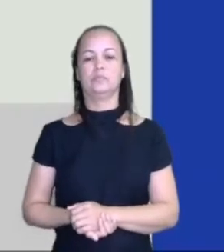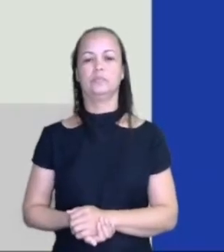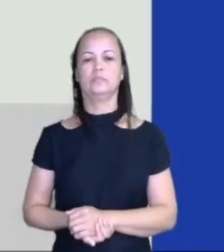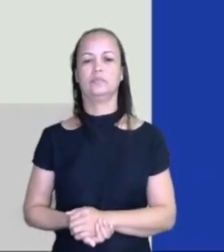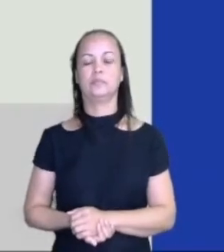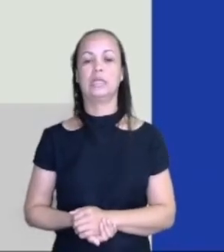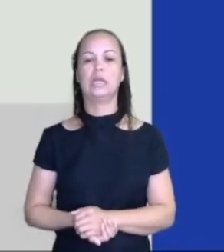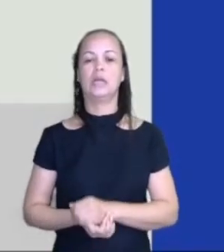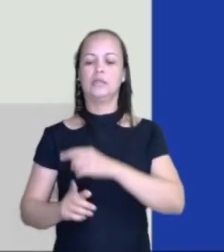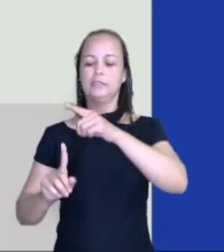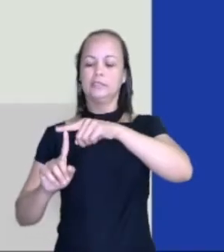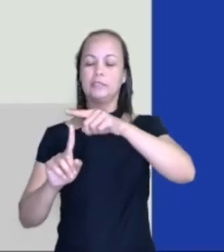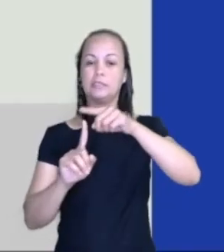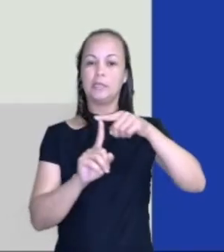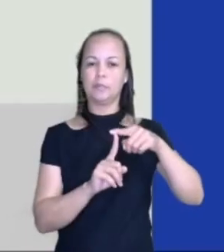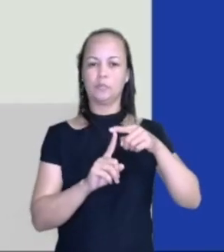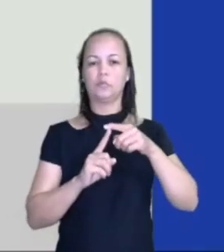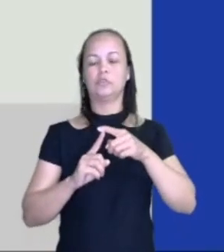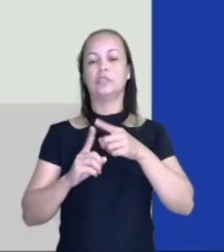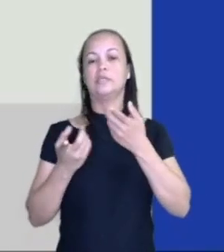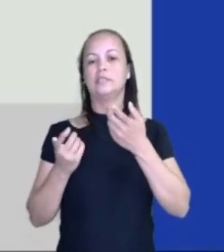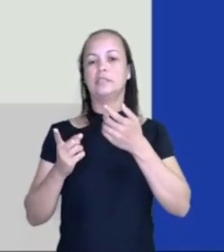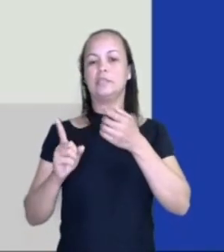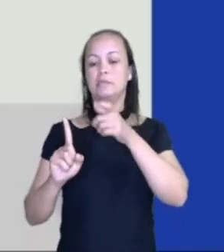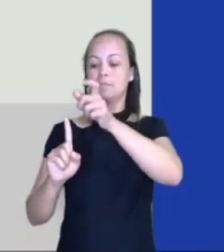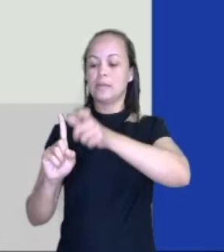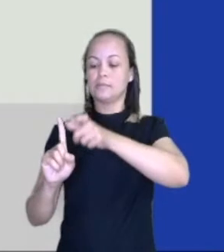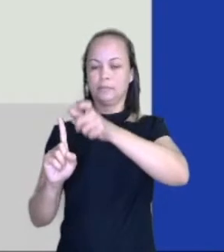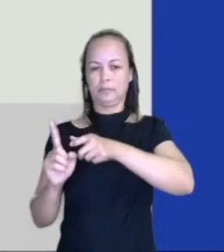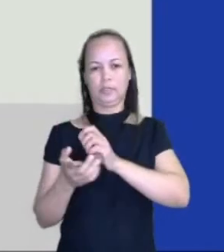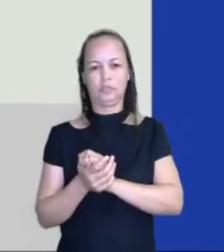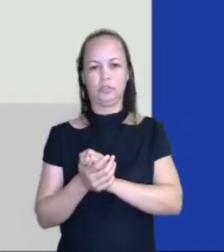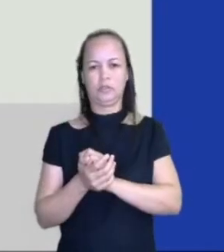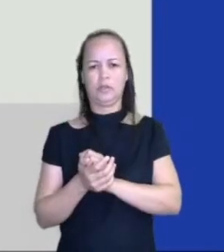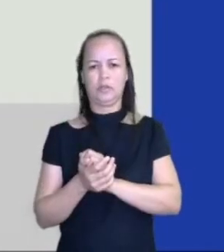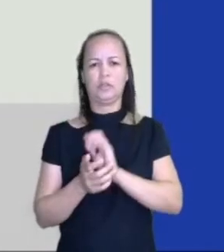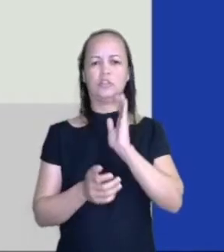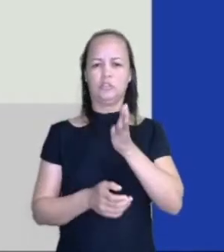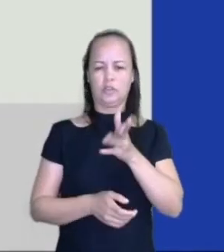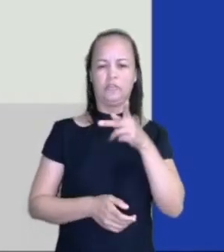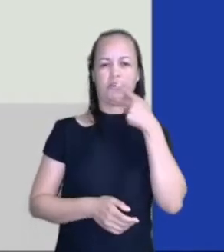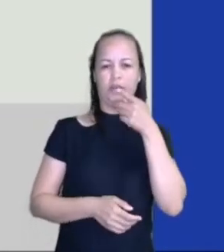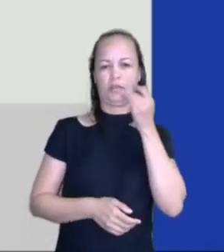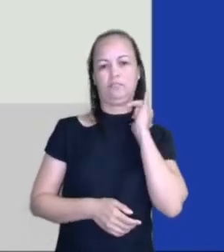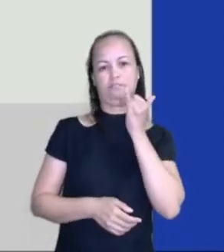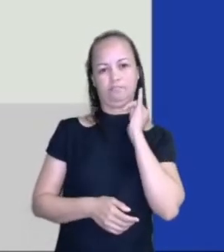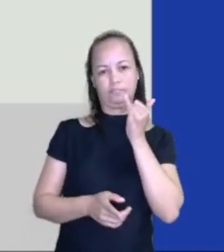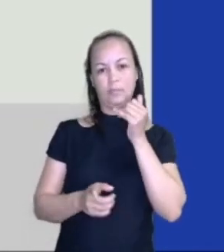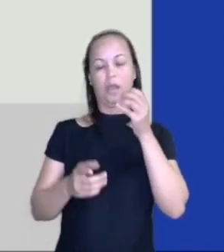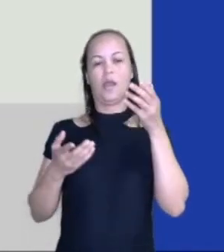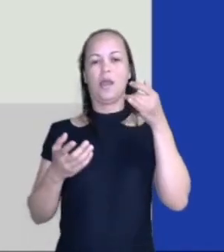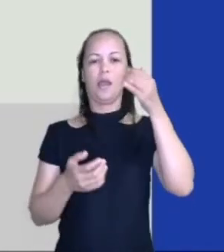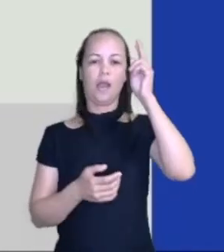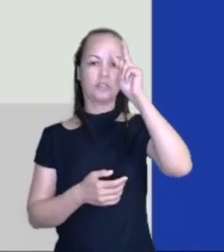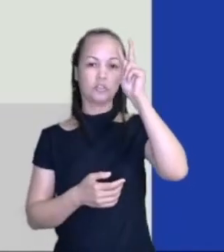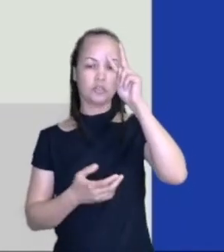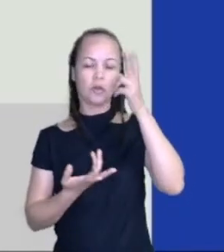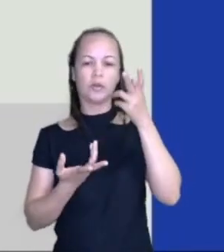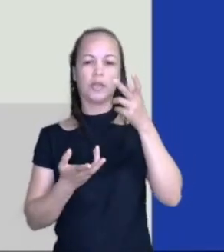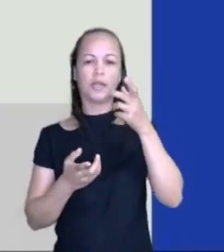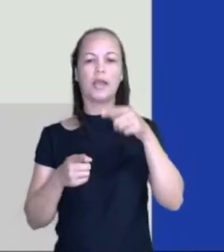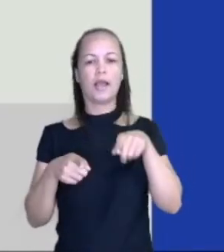Tipos de personagens. falando de narrador, vindo agora para personagens, a gente tem os personagens são